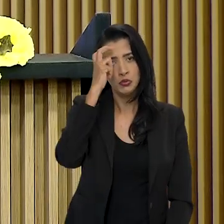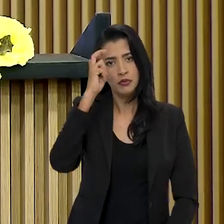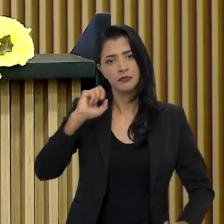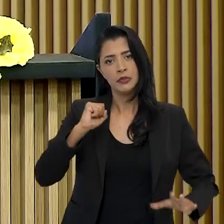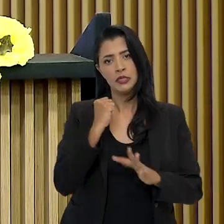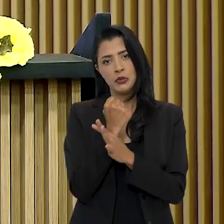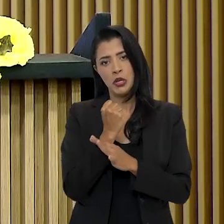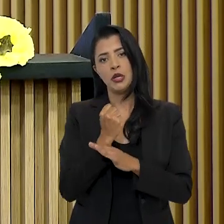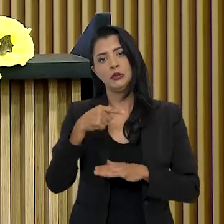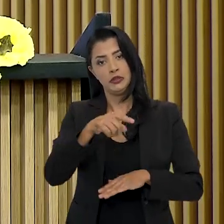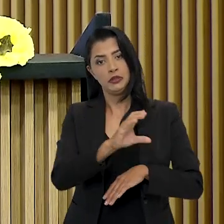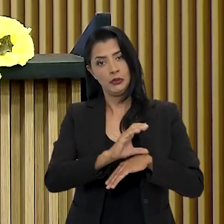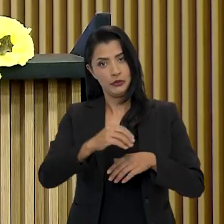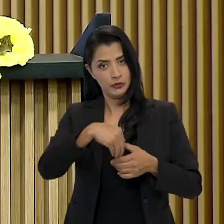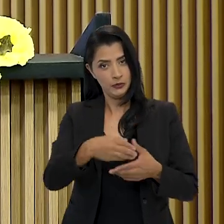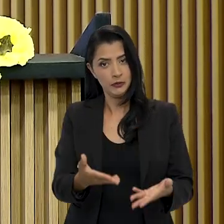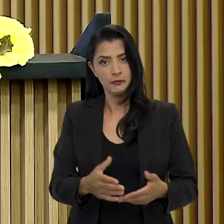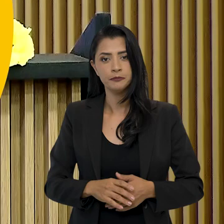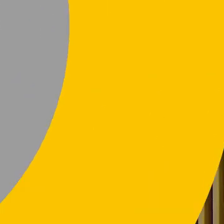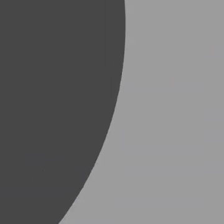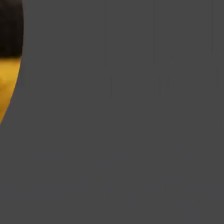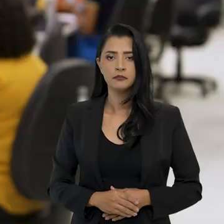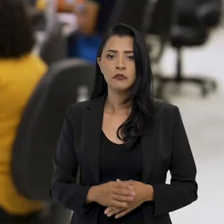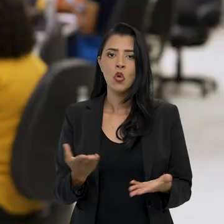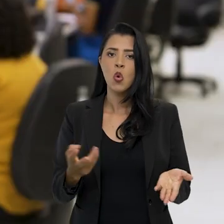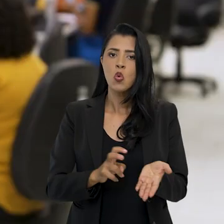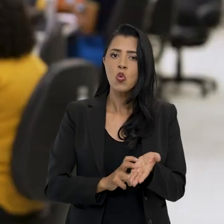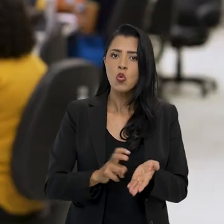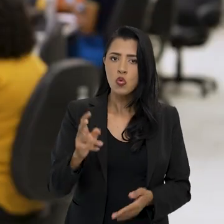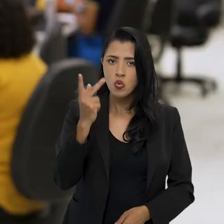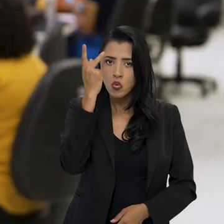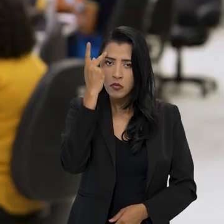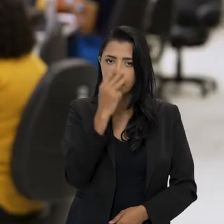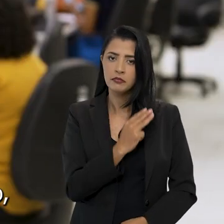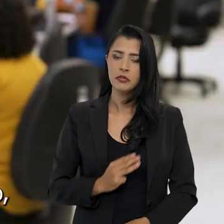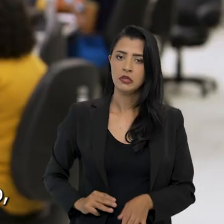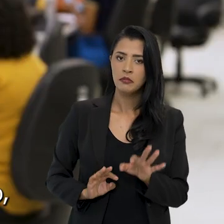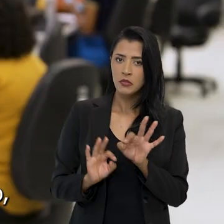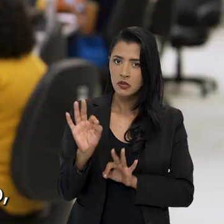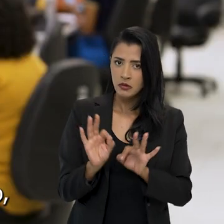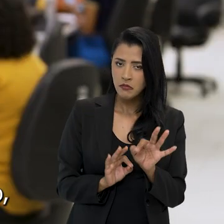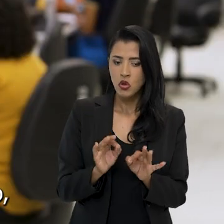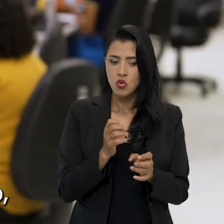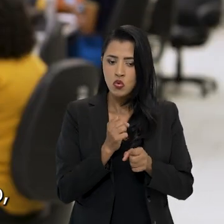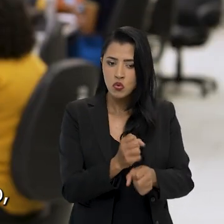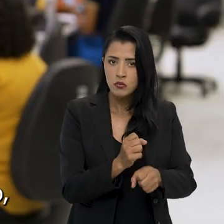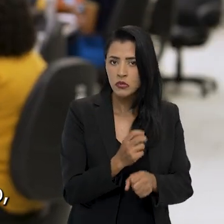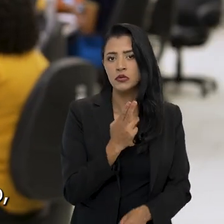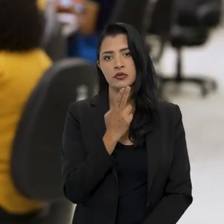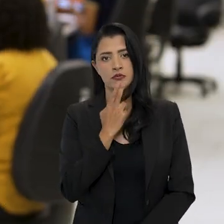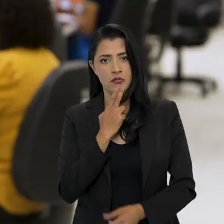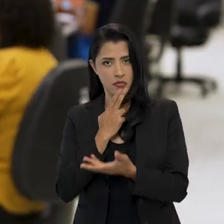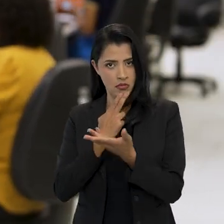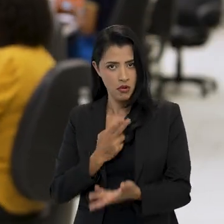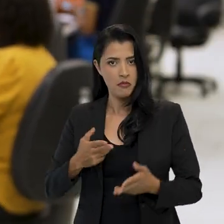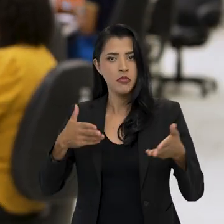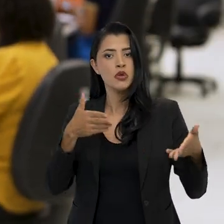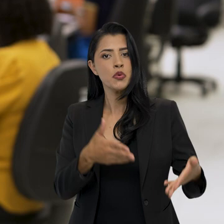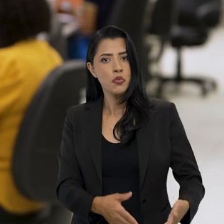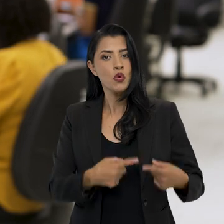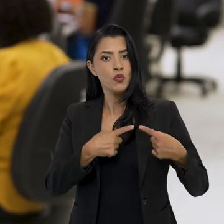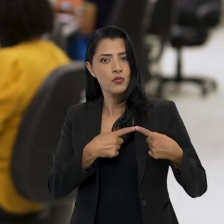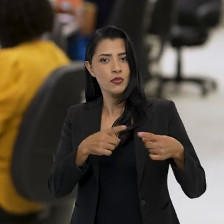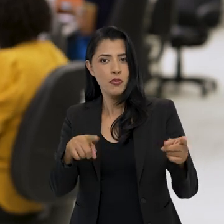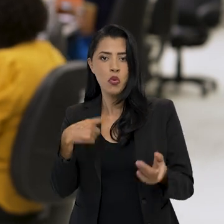direitos culturais assegurados na Constituição. Hoje de manhã em São Paulo, a ministra do Planejamento e Orçamento, Simone Tebet,